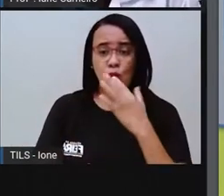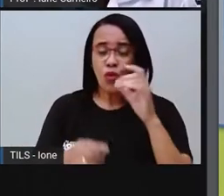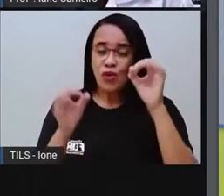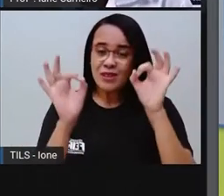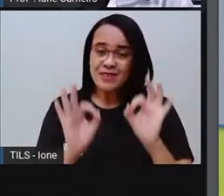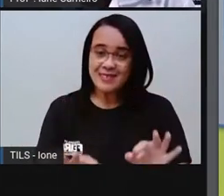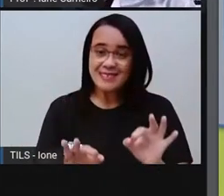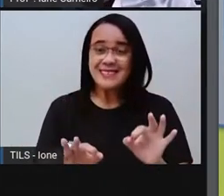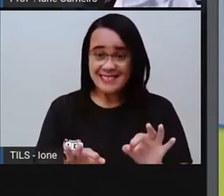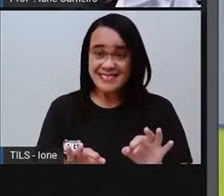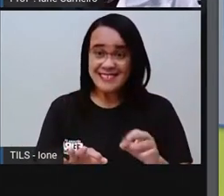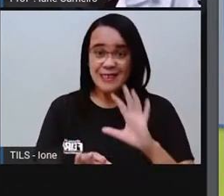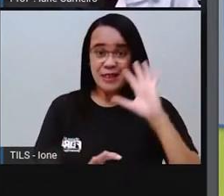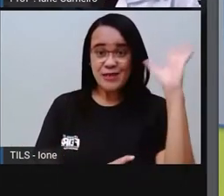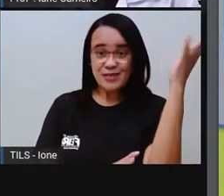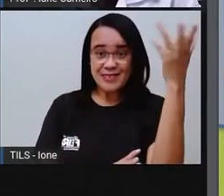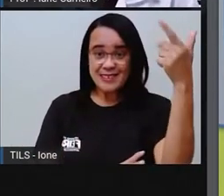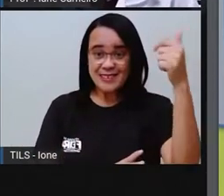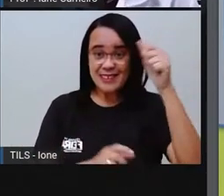céu ou no chão.